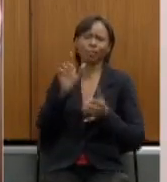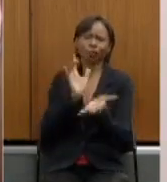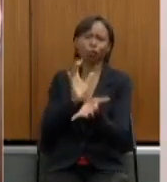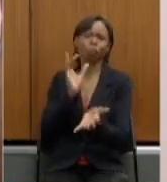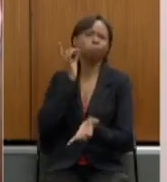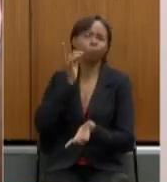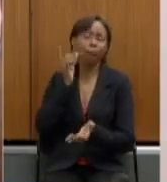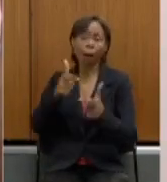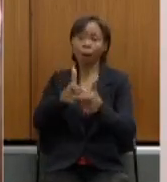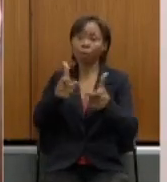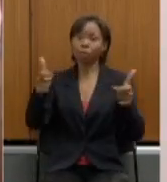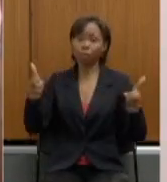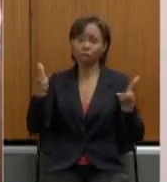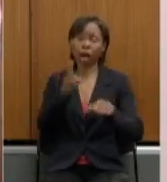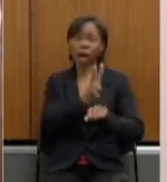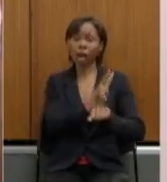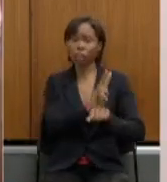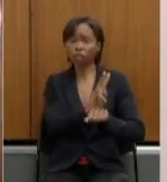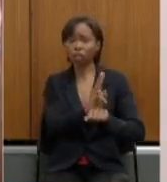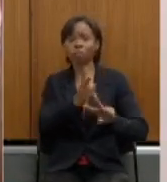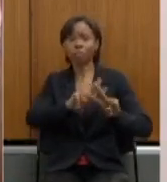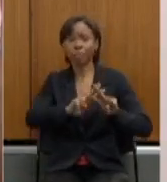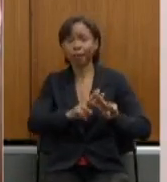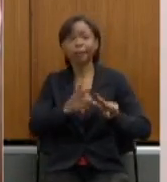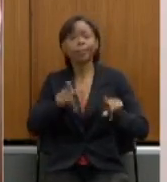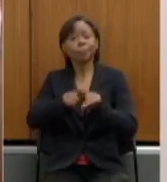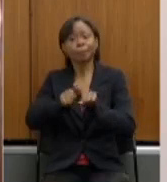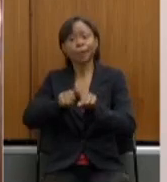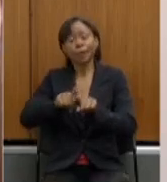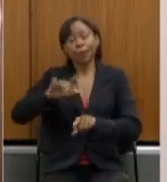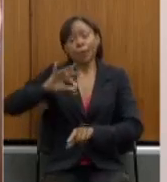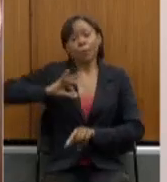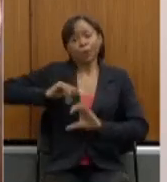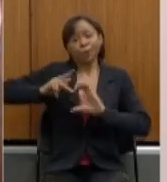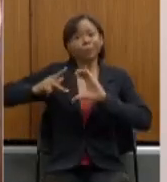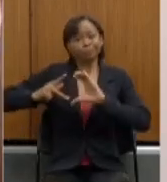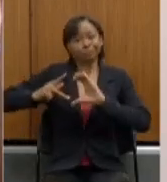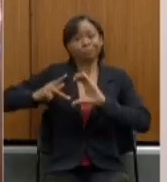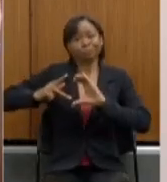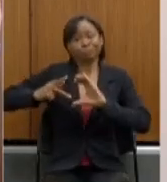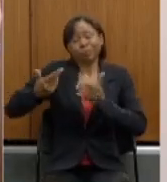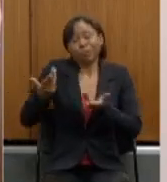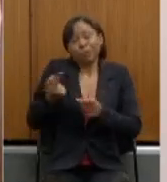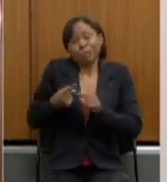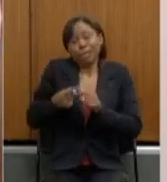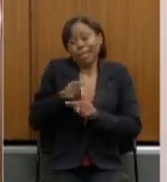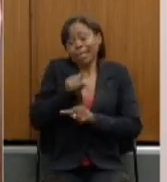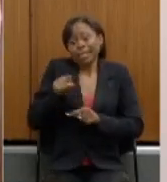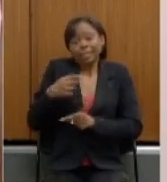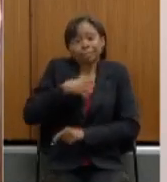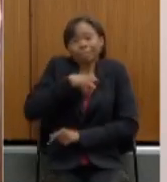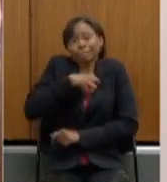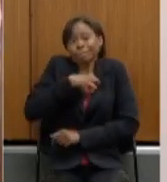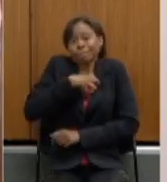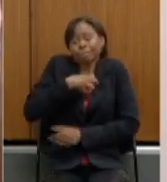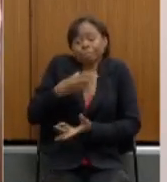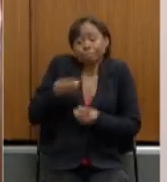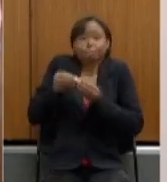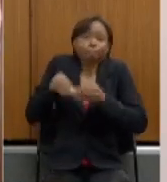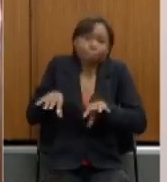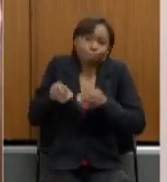penitenciários policiais civis que são a grande maioria que se sente injustiçado obviamente sobretudo os policiais civis porque